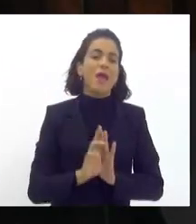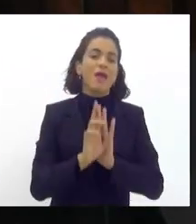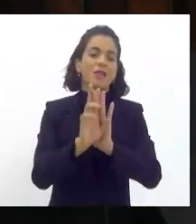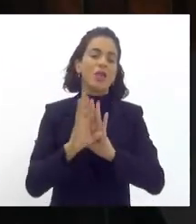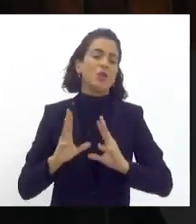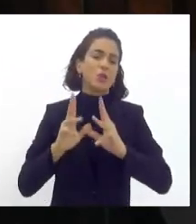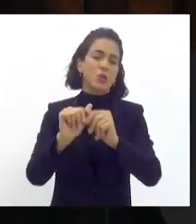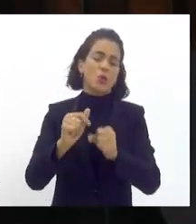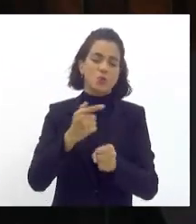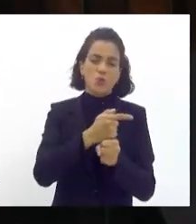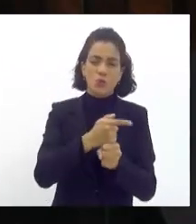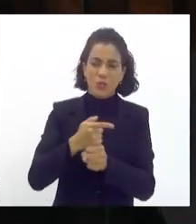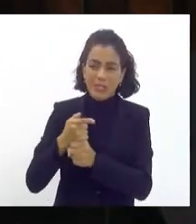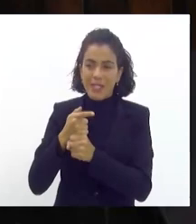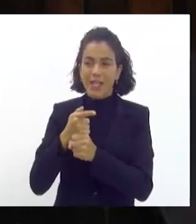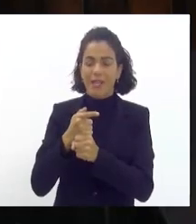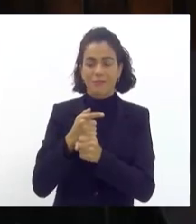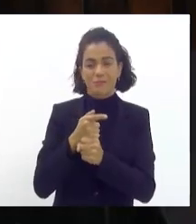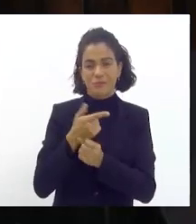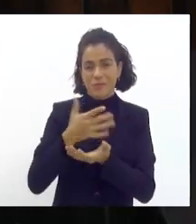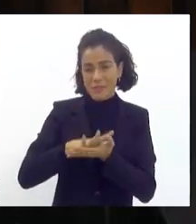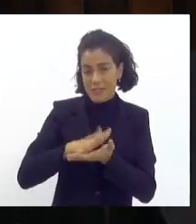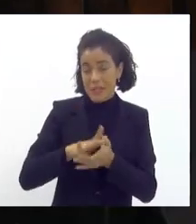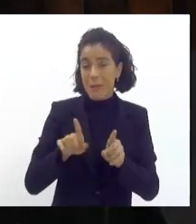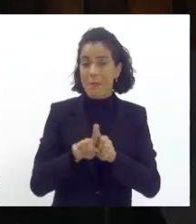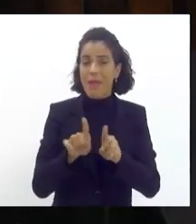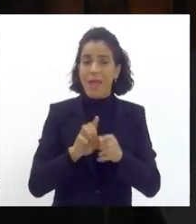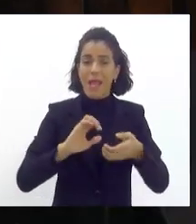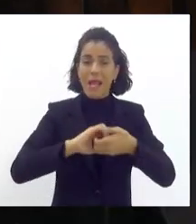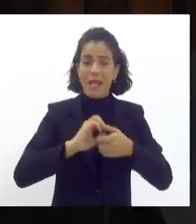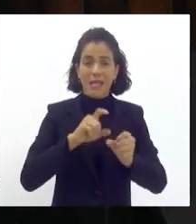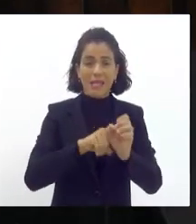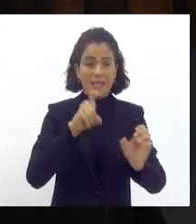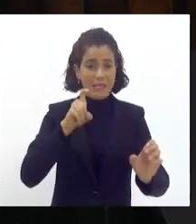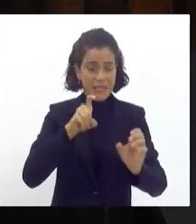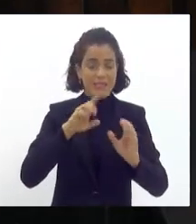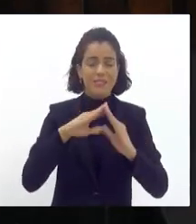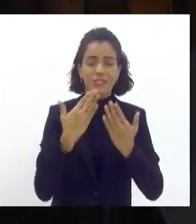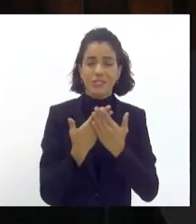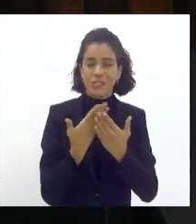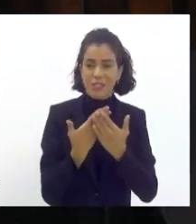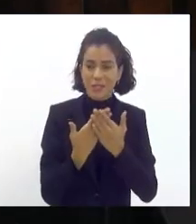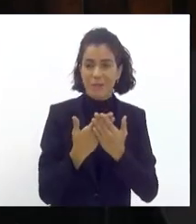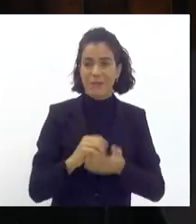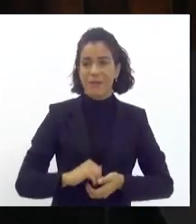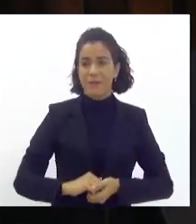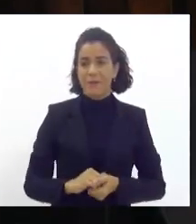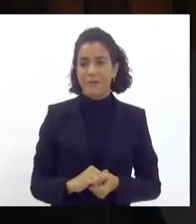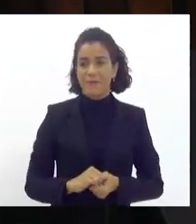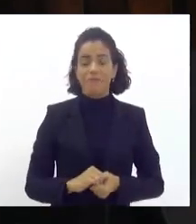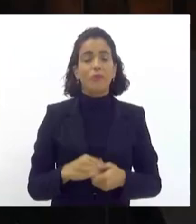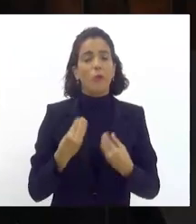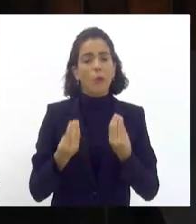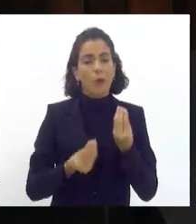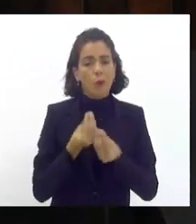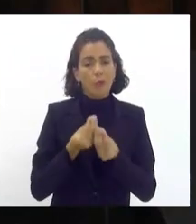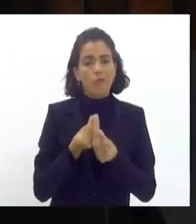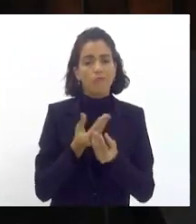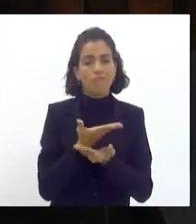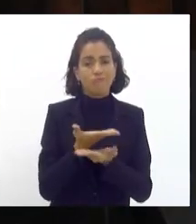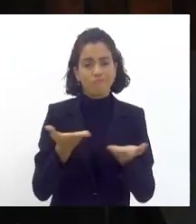agremiações colocar a Liga Independente das Escolas de Samba como a casa de vocês